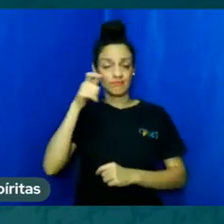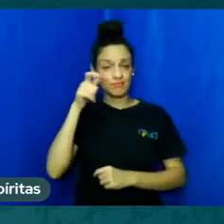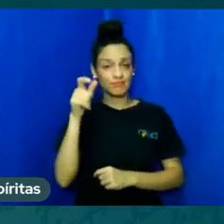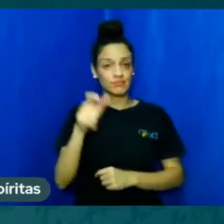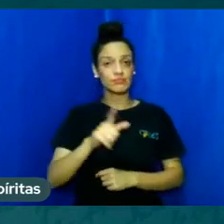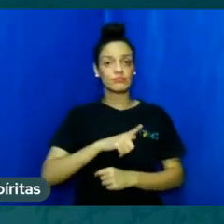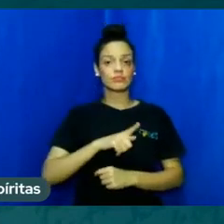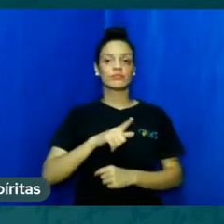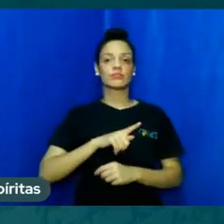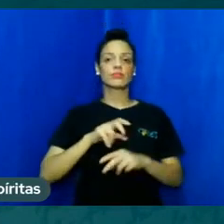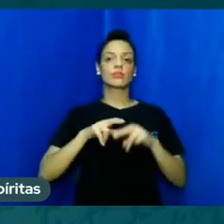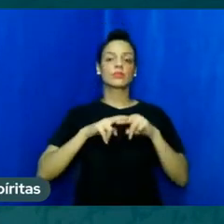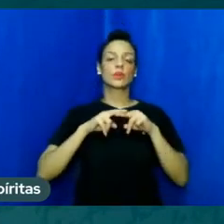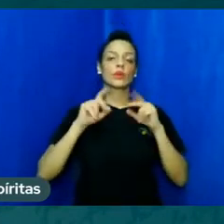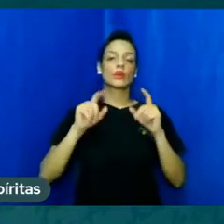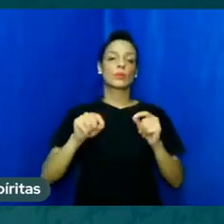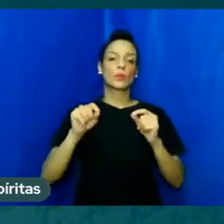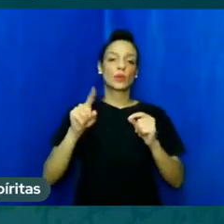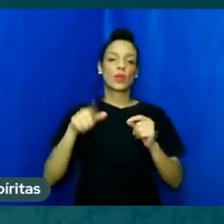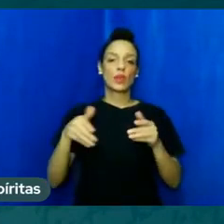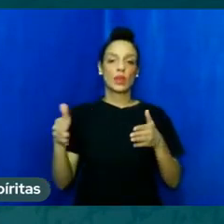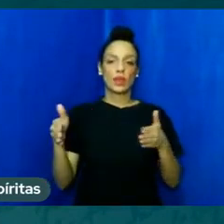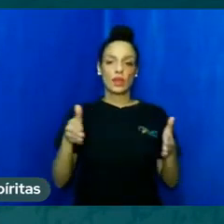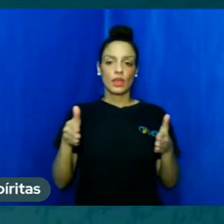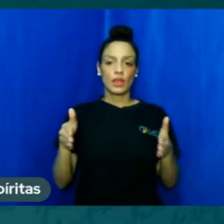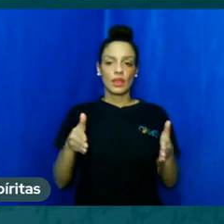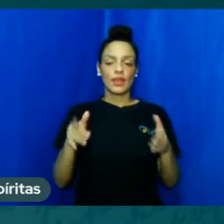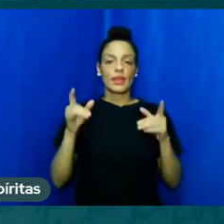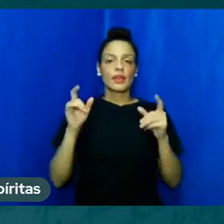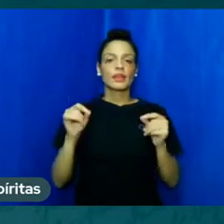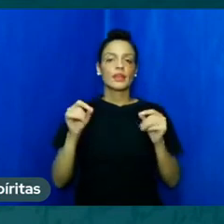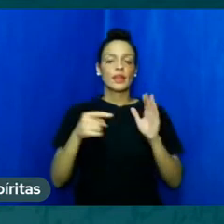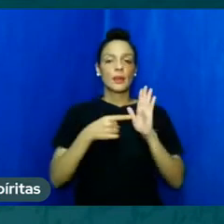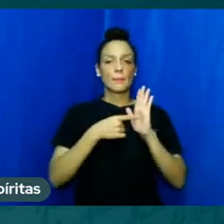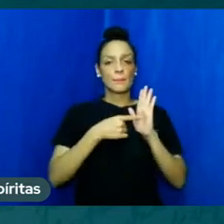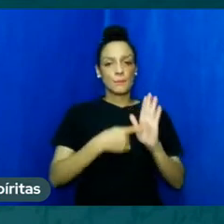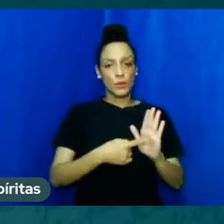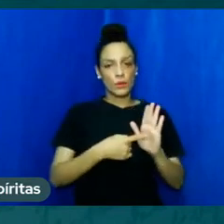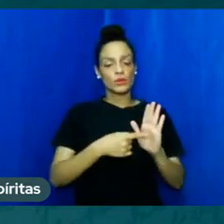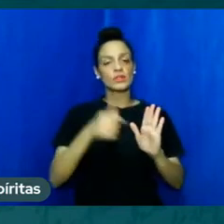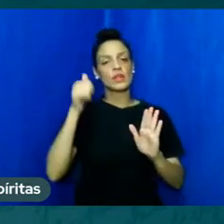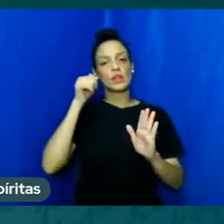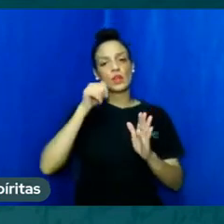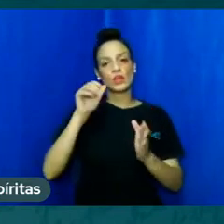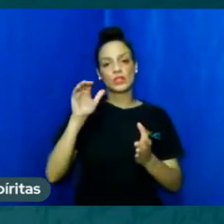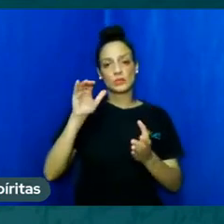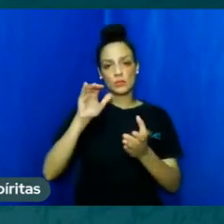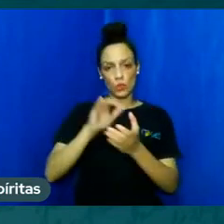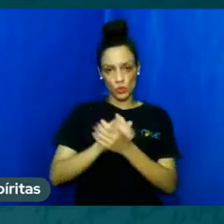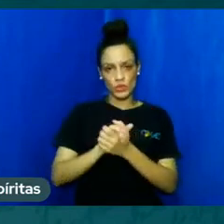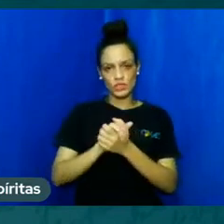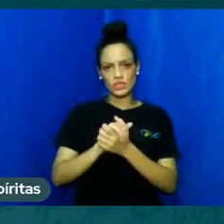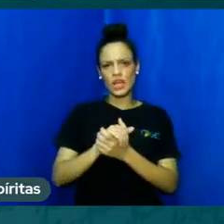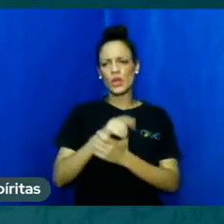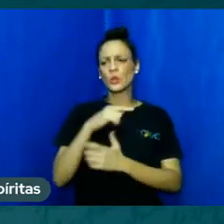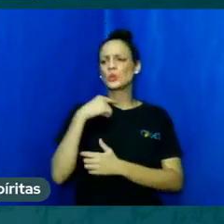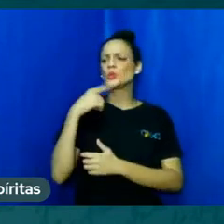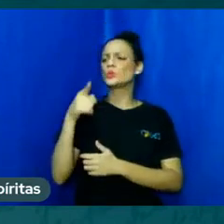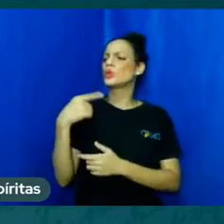há um momento em que narra a presença da esposa questionando a Sócrates essa prisão